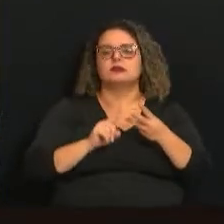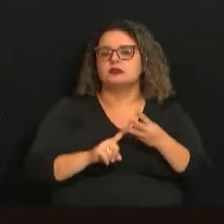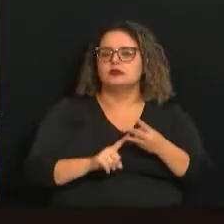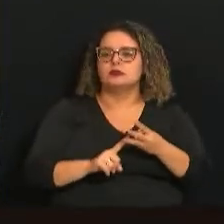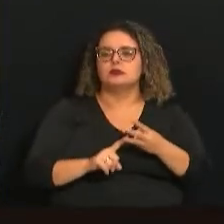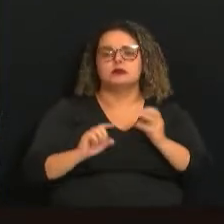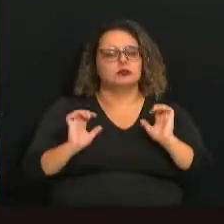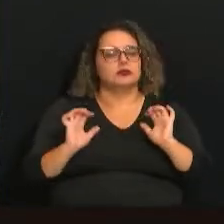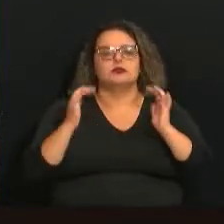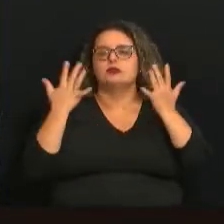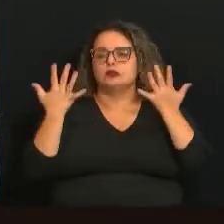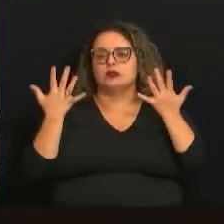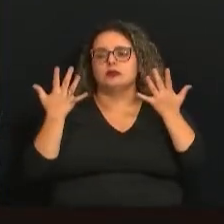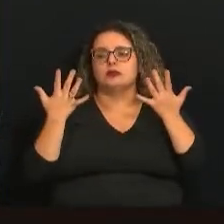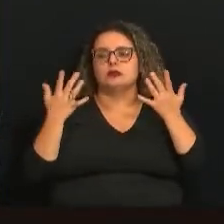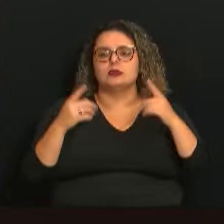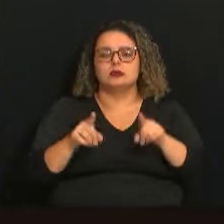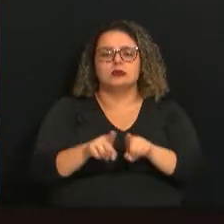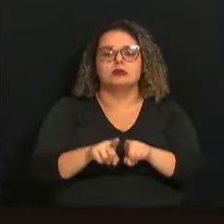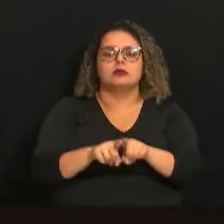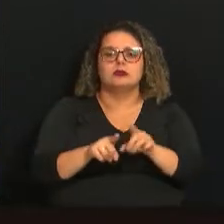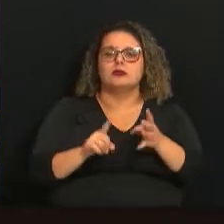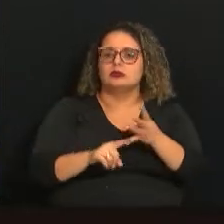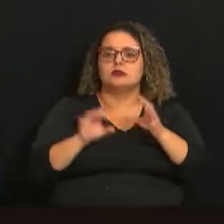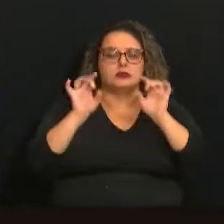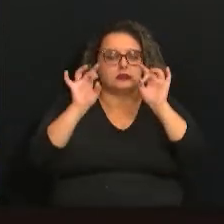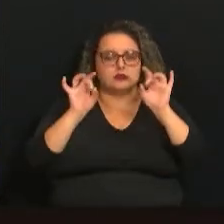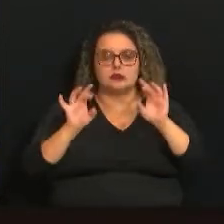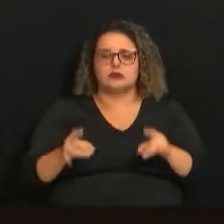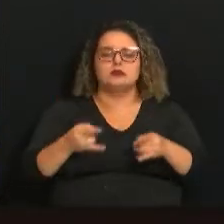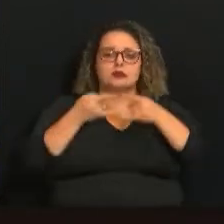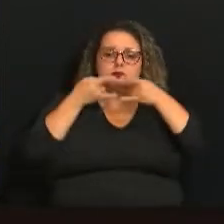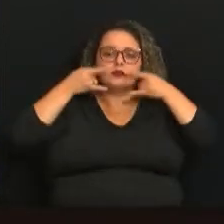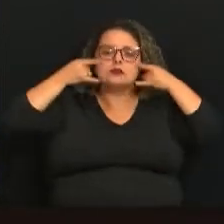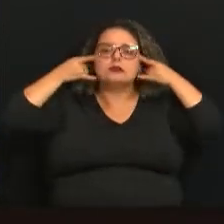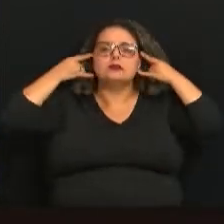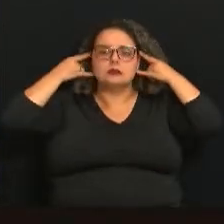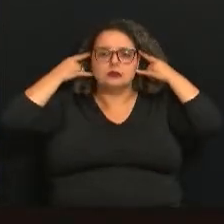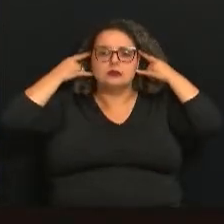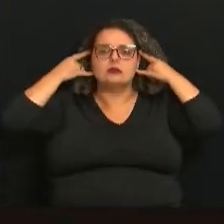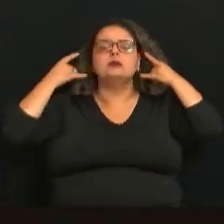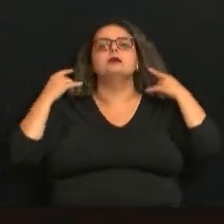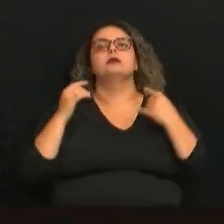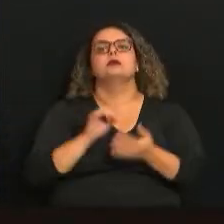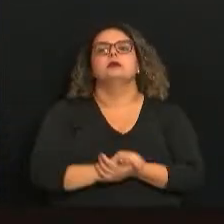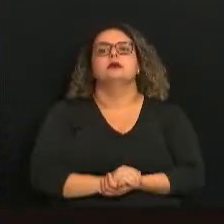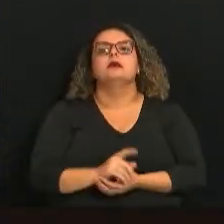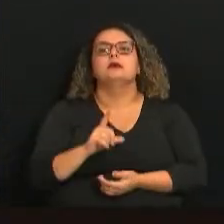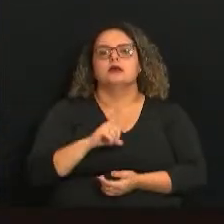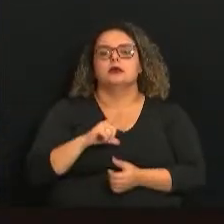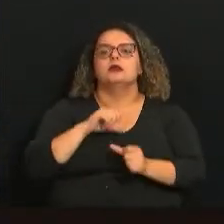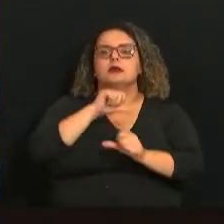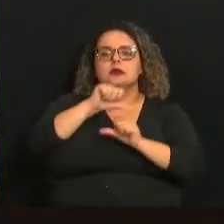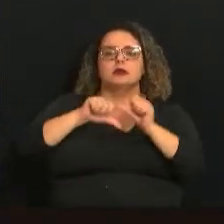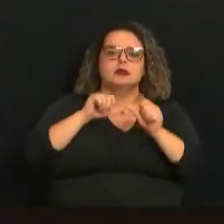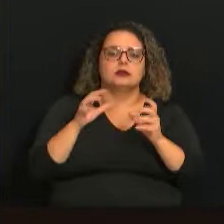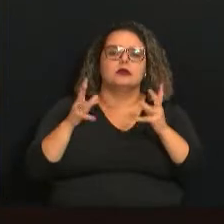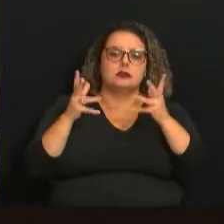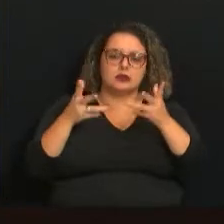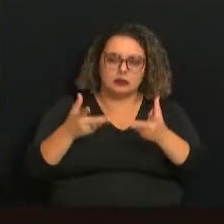eventos e também um decreto específico sobre máscaras. haverá uma alteração em todos,